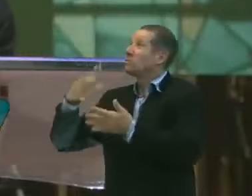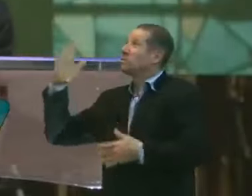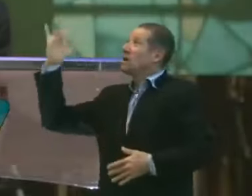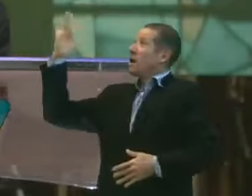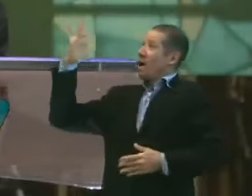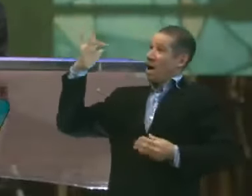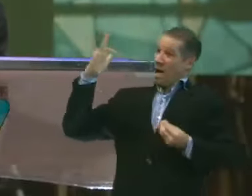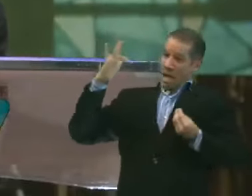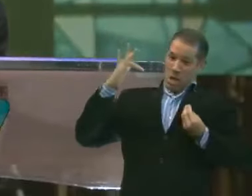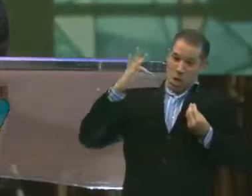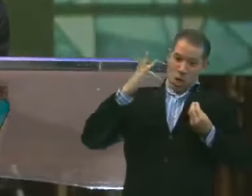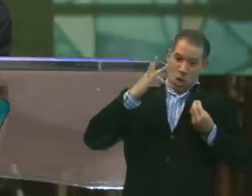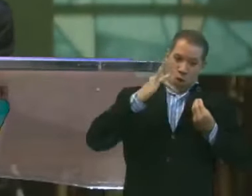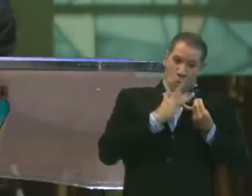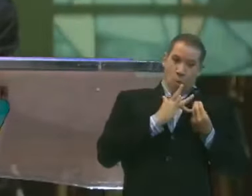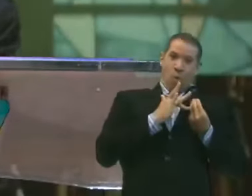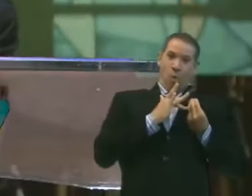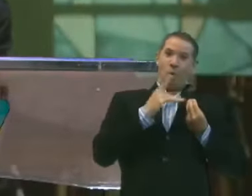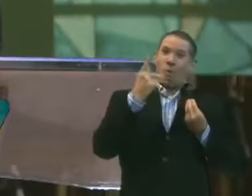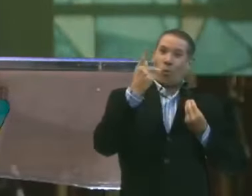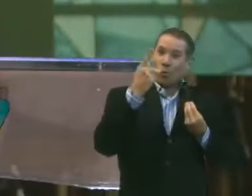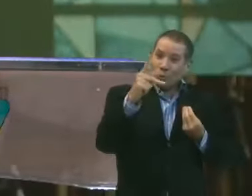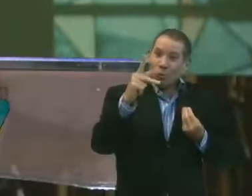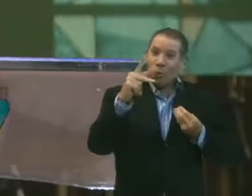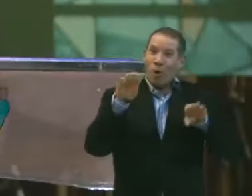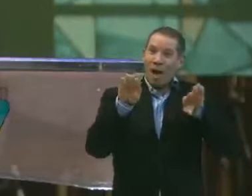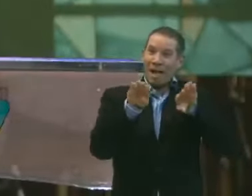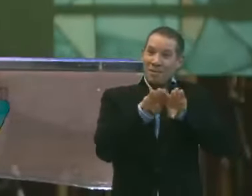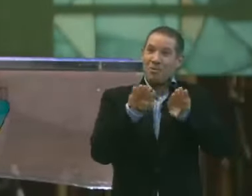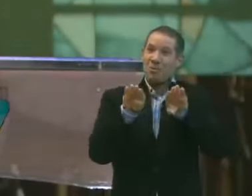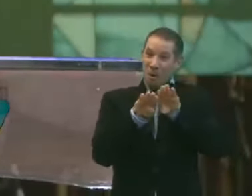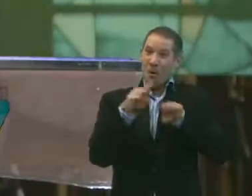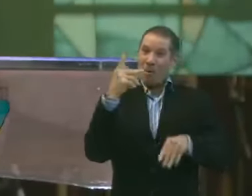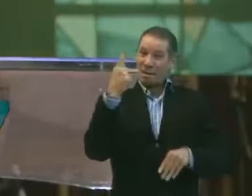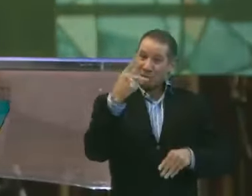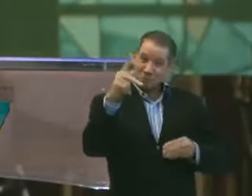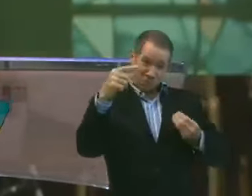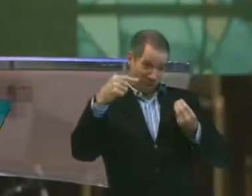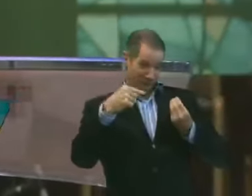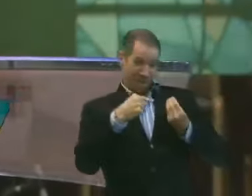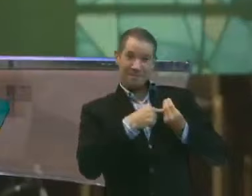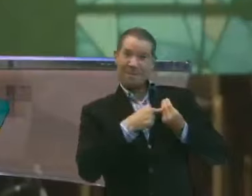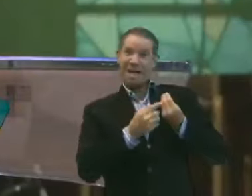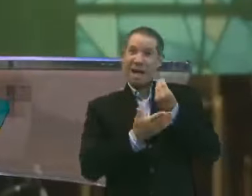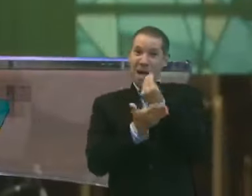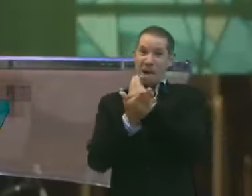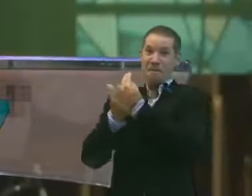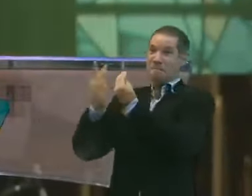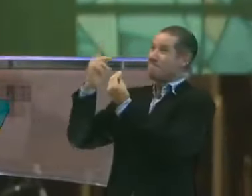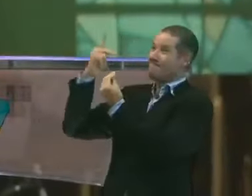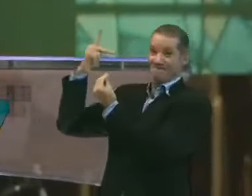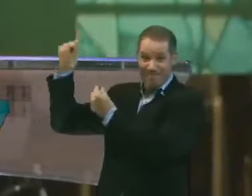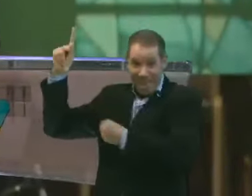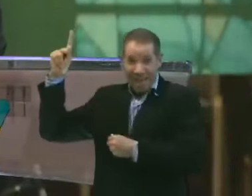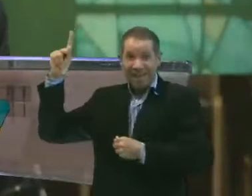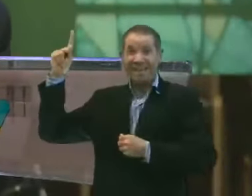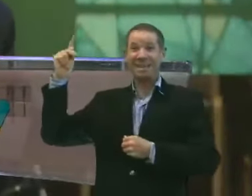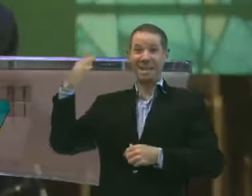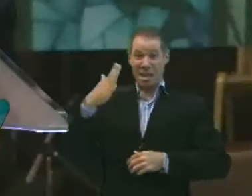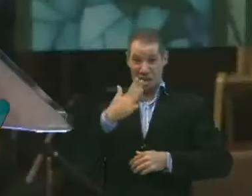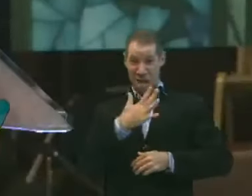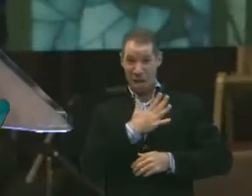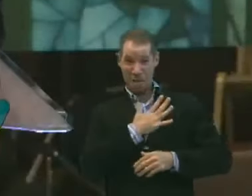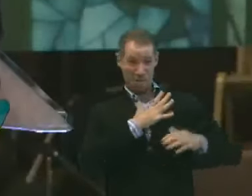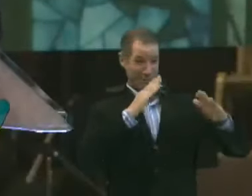vida. As mãos que estão sobre a sua vida. As mãos que estão sobre a